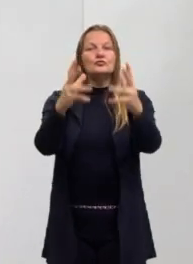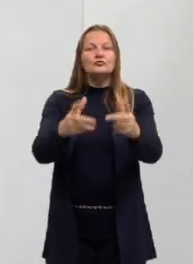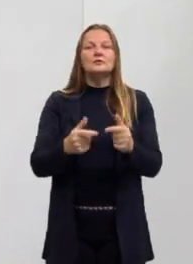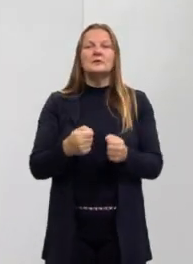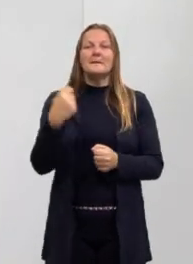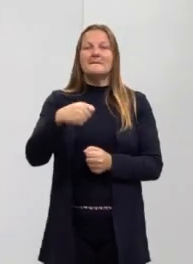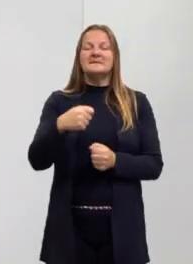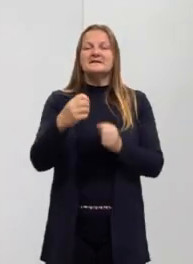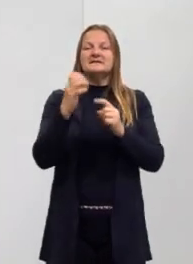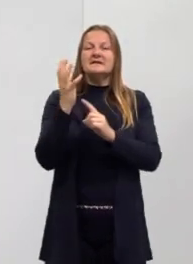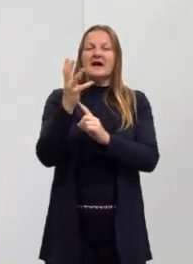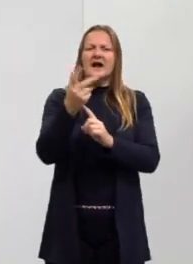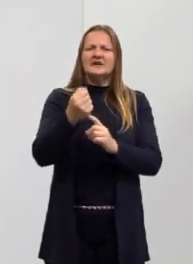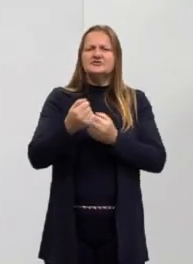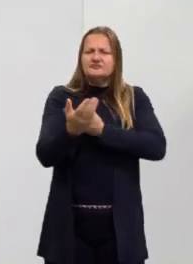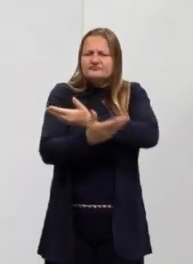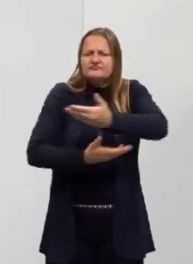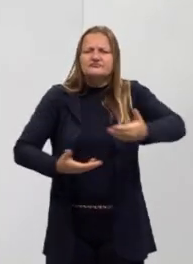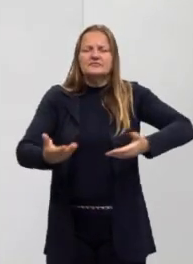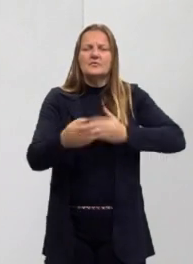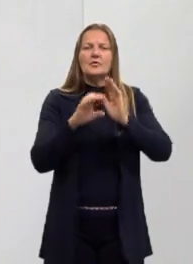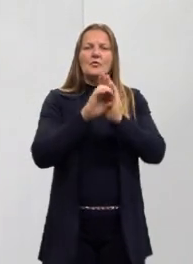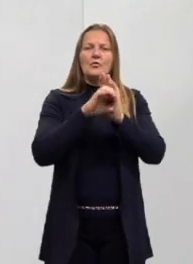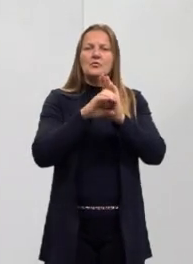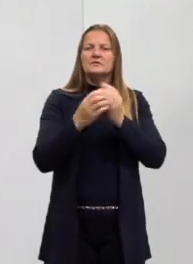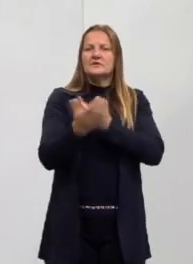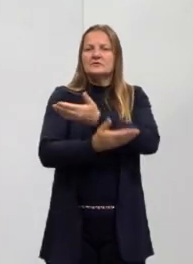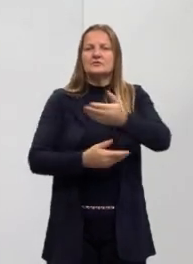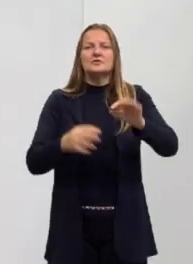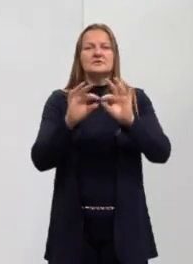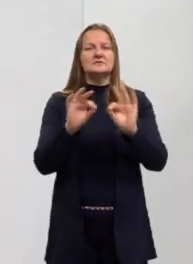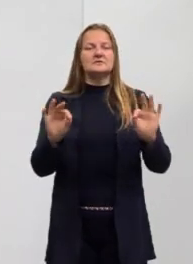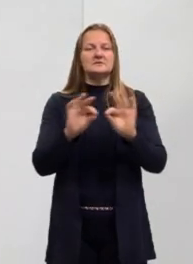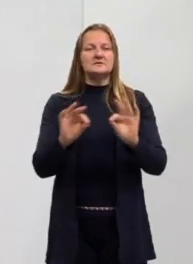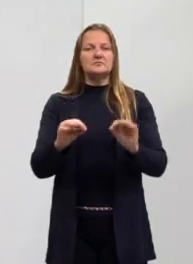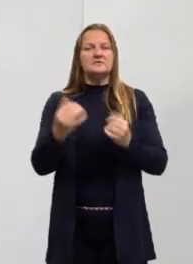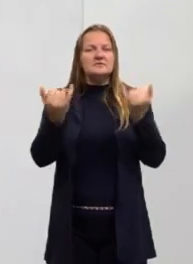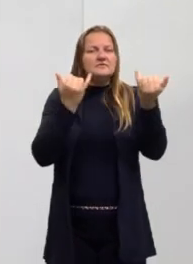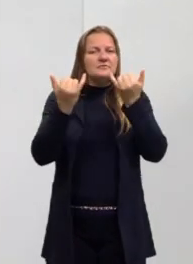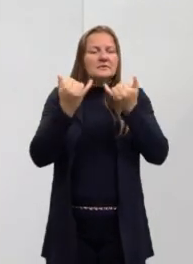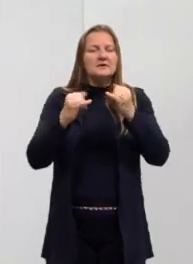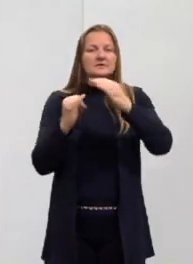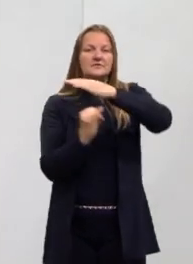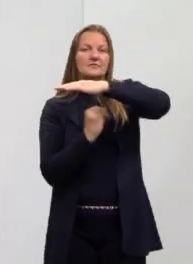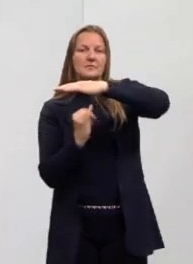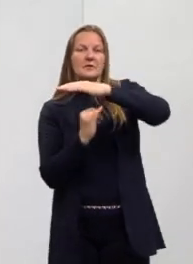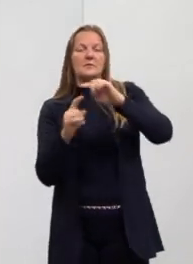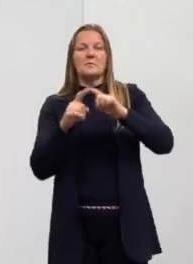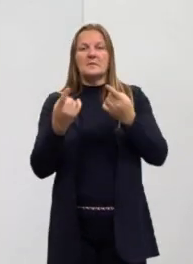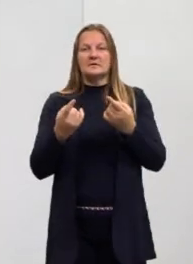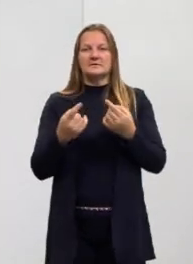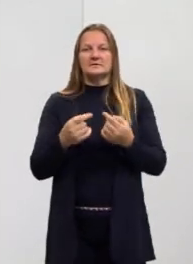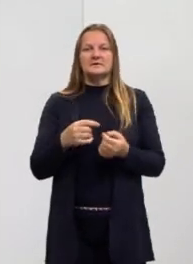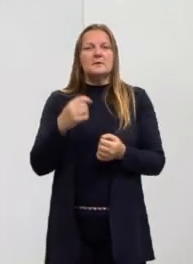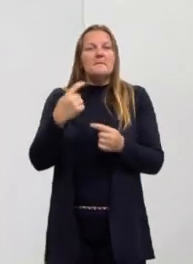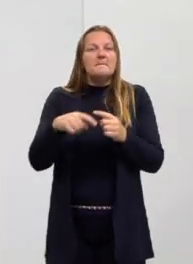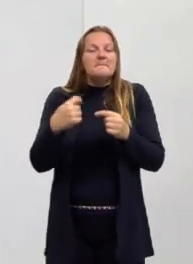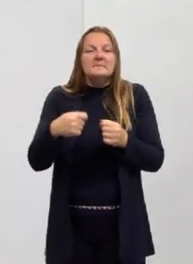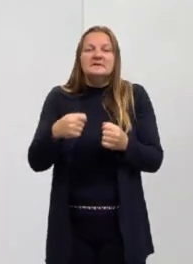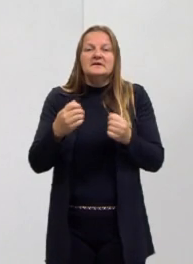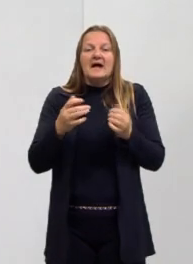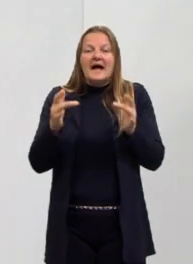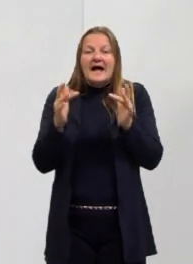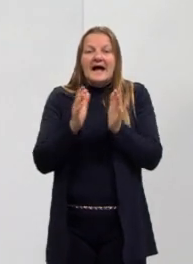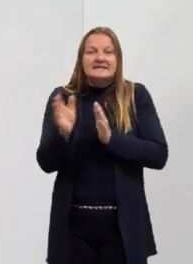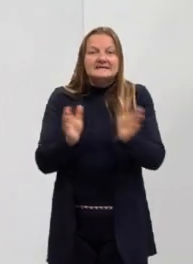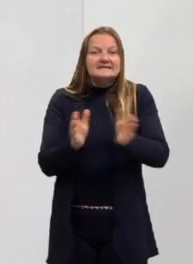precisa trazer a arte para um conceito de mais simplicidade, mais informalidade, mas não que isso destrua essa arte. Pelo contrário,